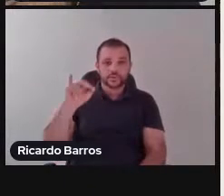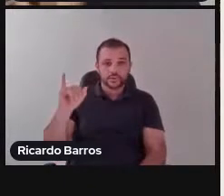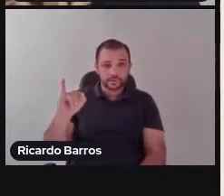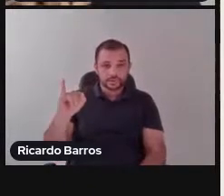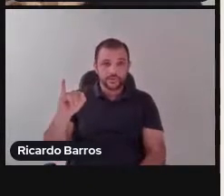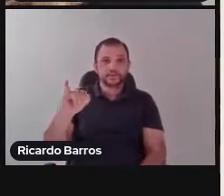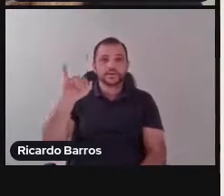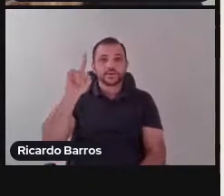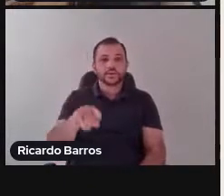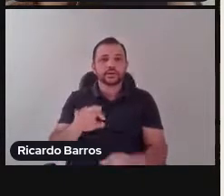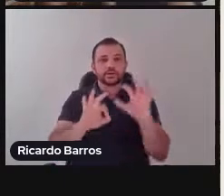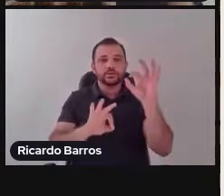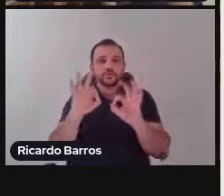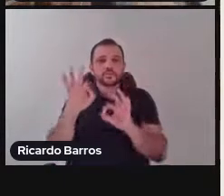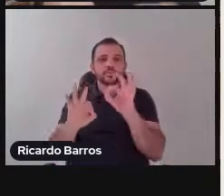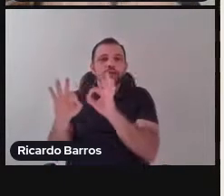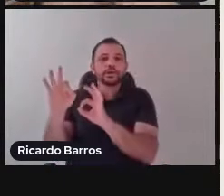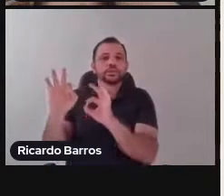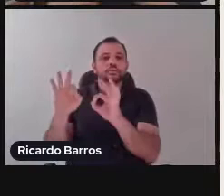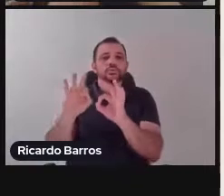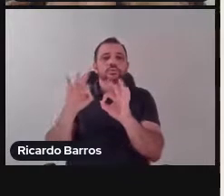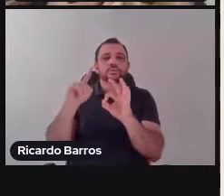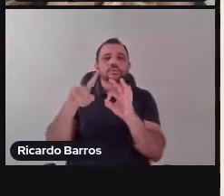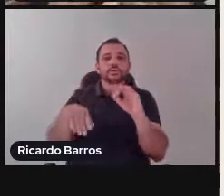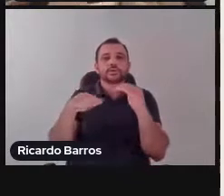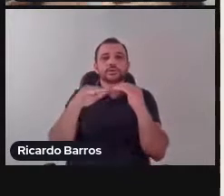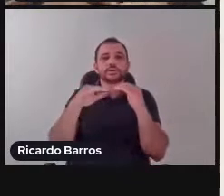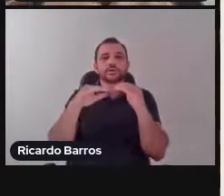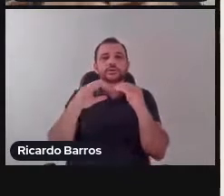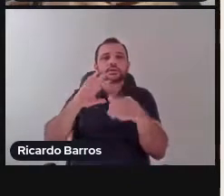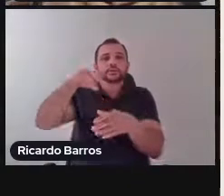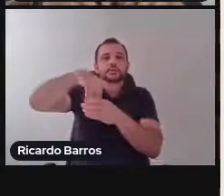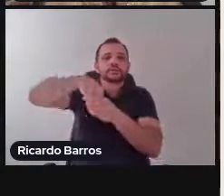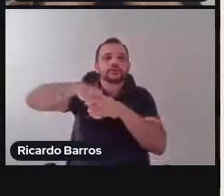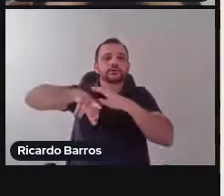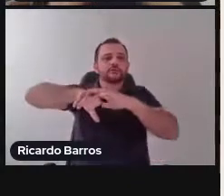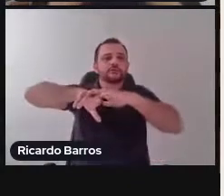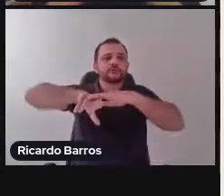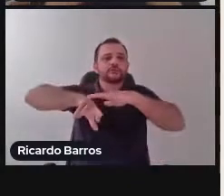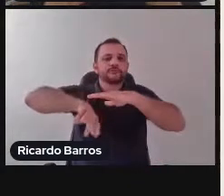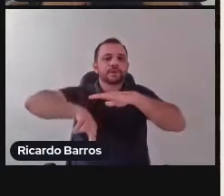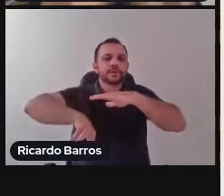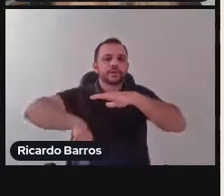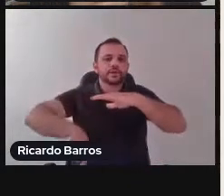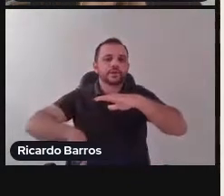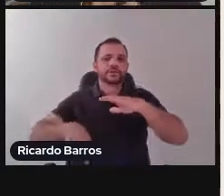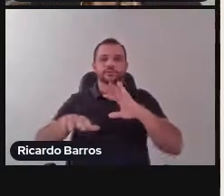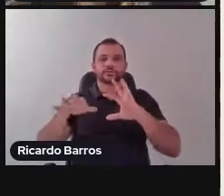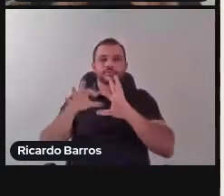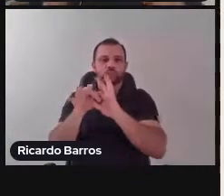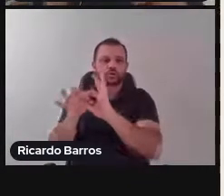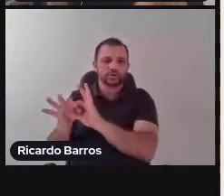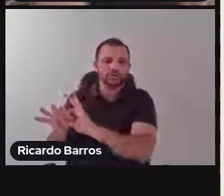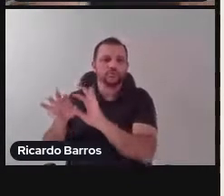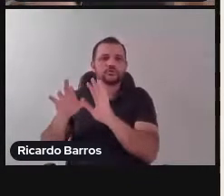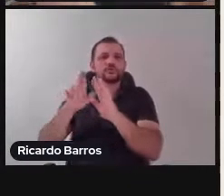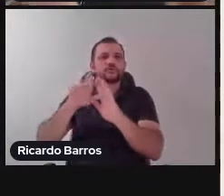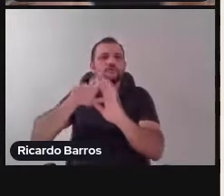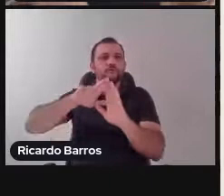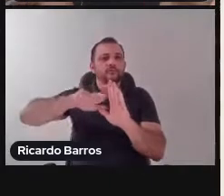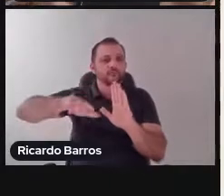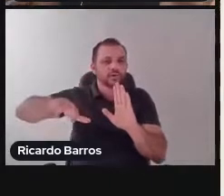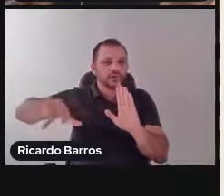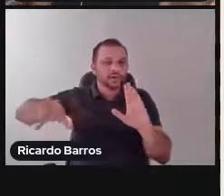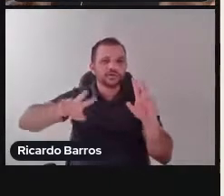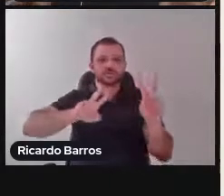tenso, é um plano extremamente denso, é um plano de muitas coalizões, é um plano